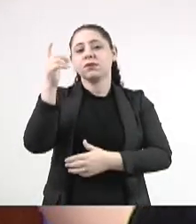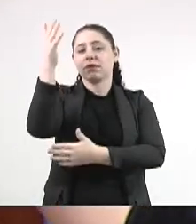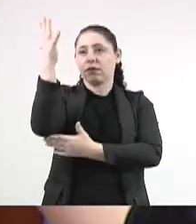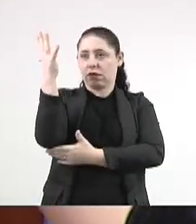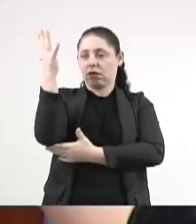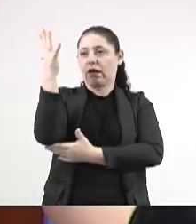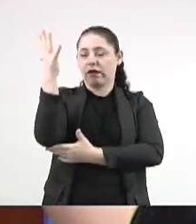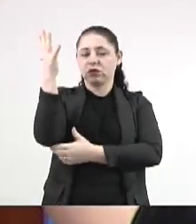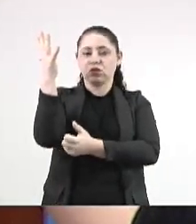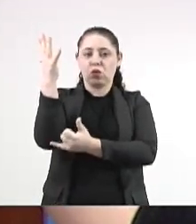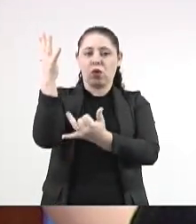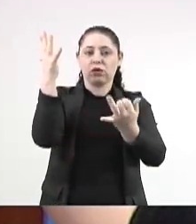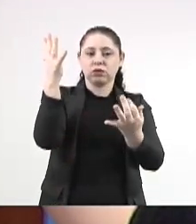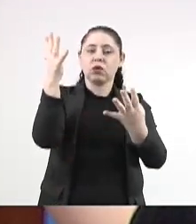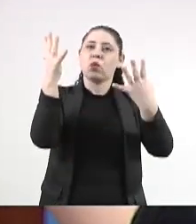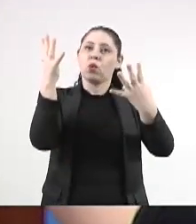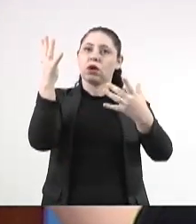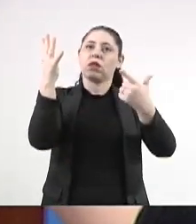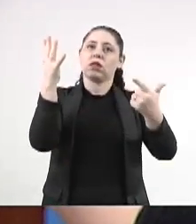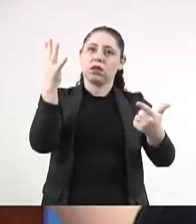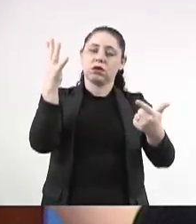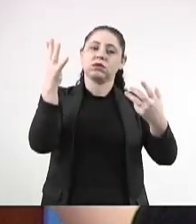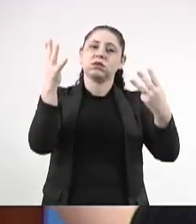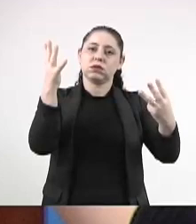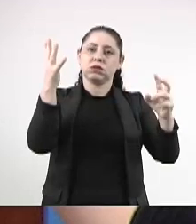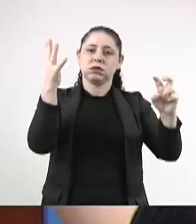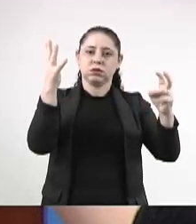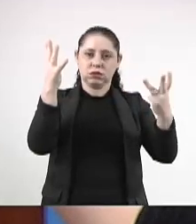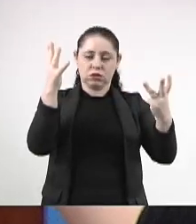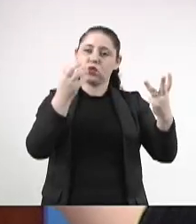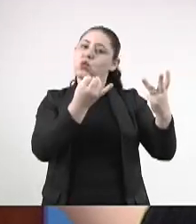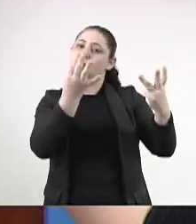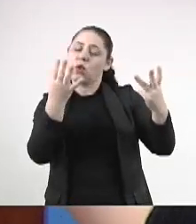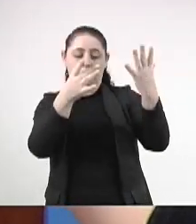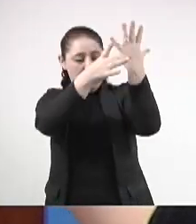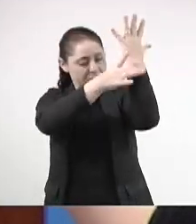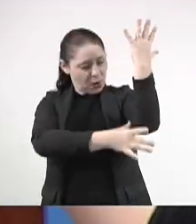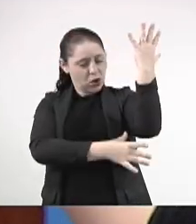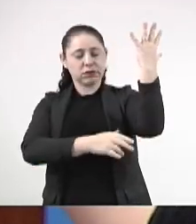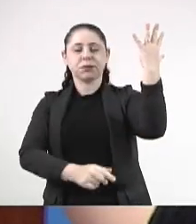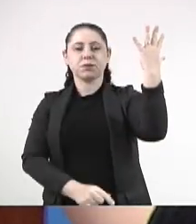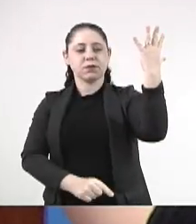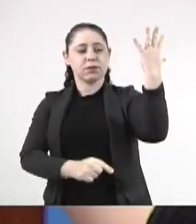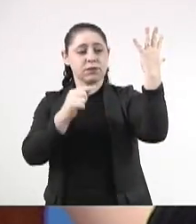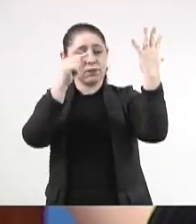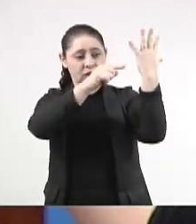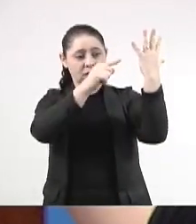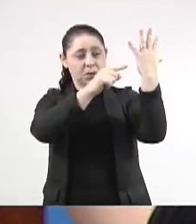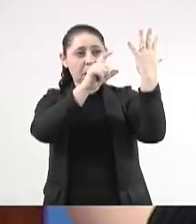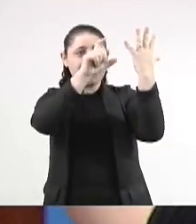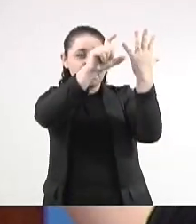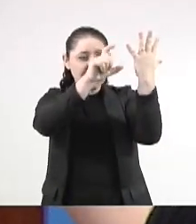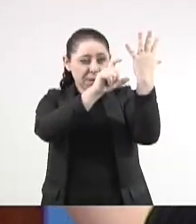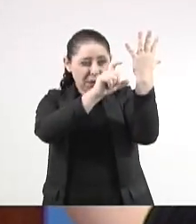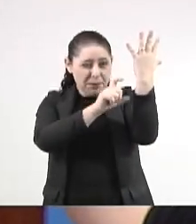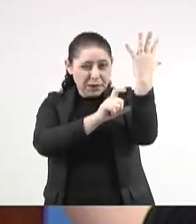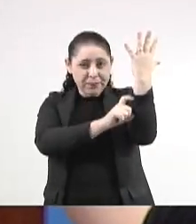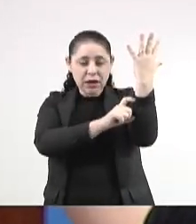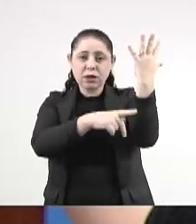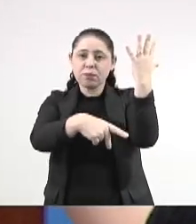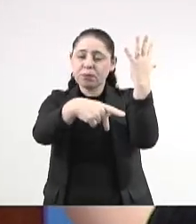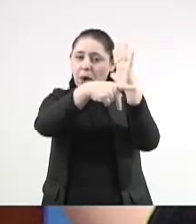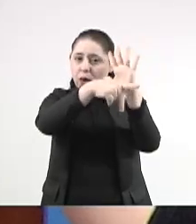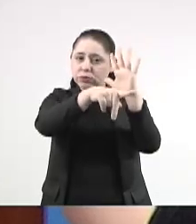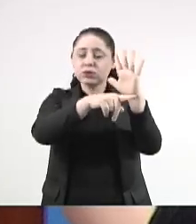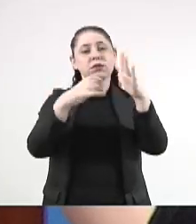poste é numerado, 42353. É um poste. E aqui essas plaquinhas são das